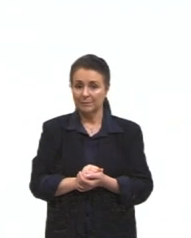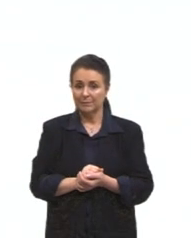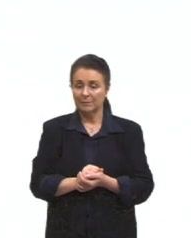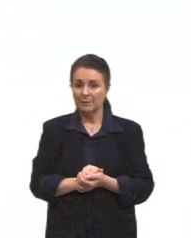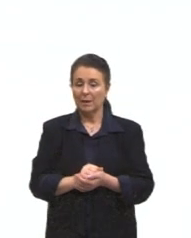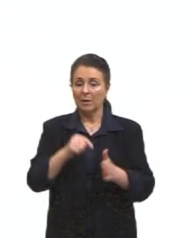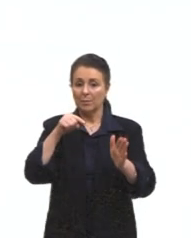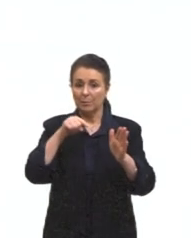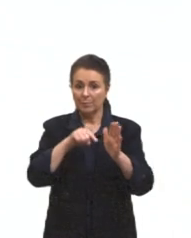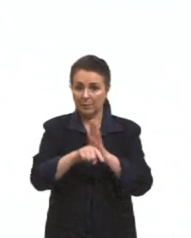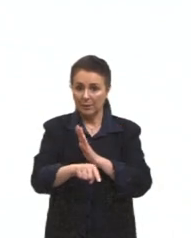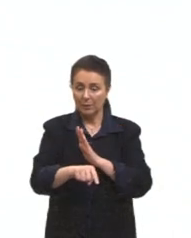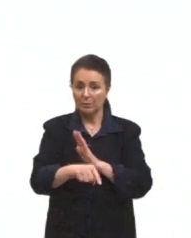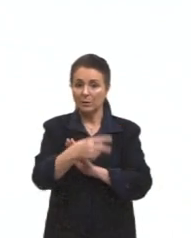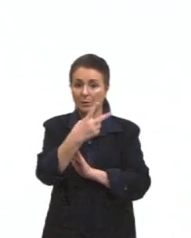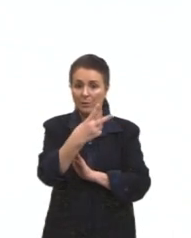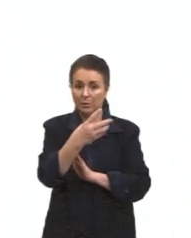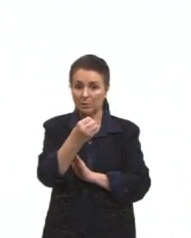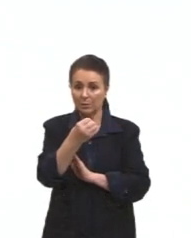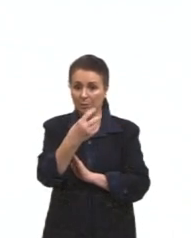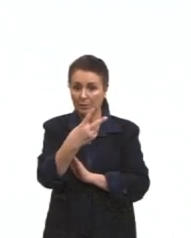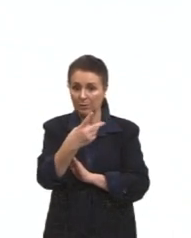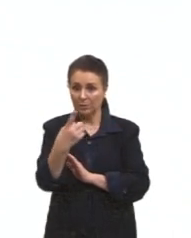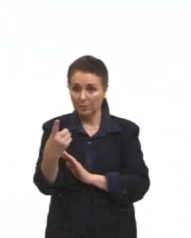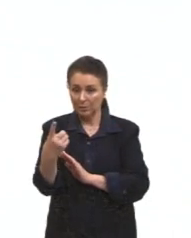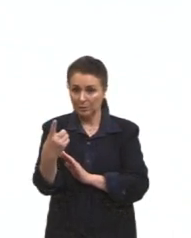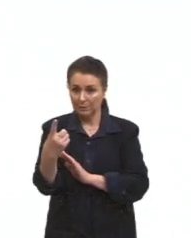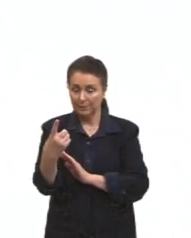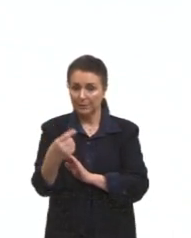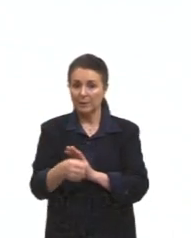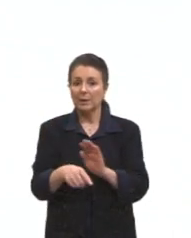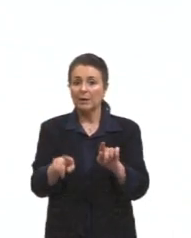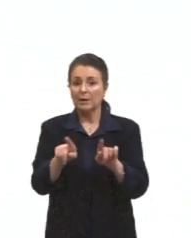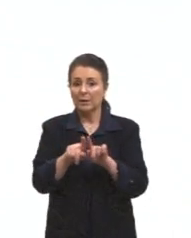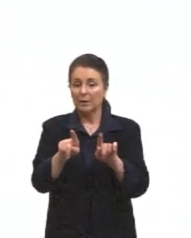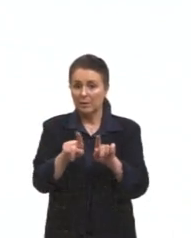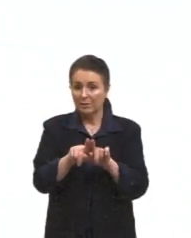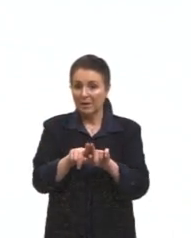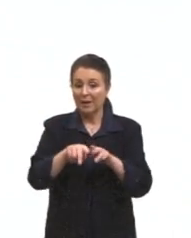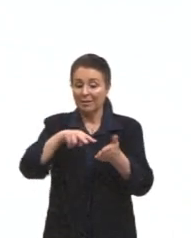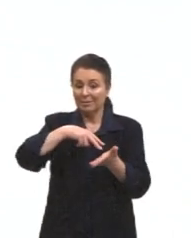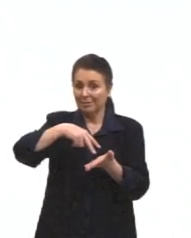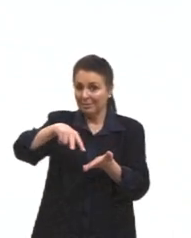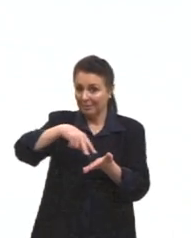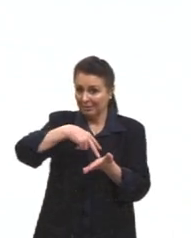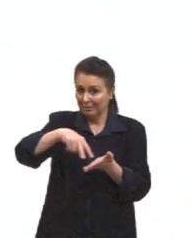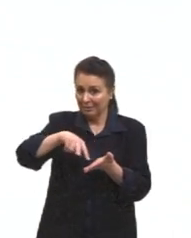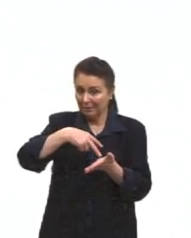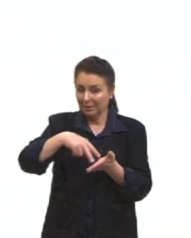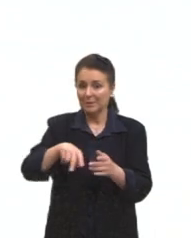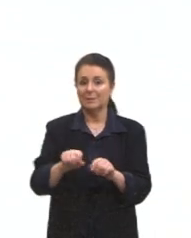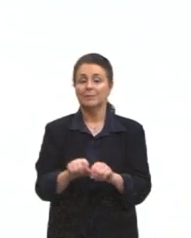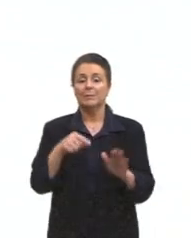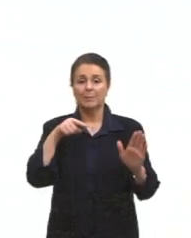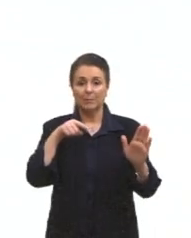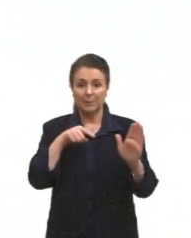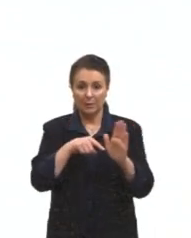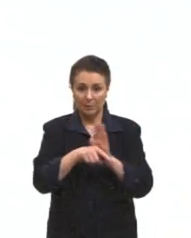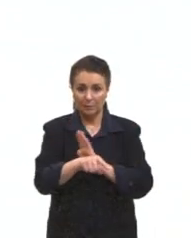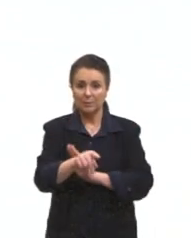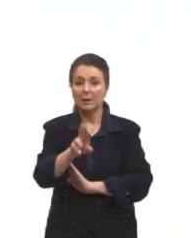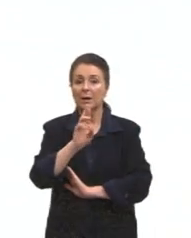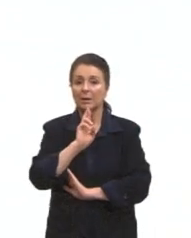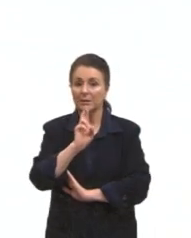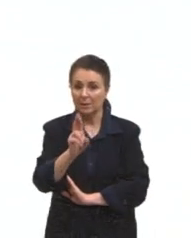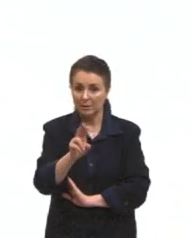questão 2 de 2021 a 23, quando fala da Popping Street Dance. A questão e a resposta, pra